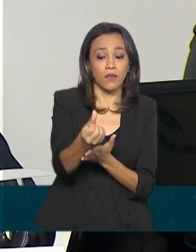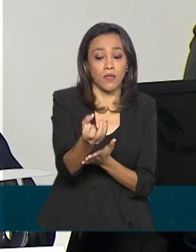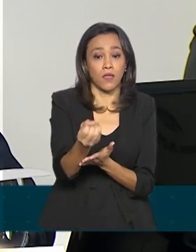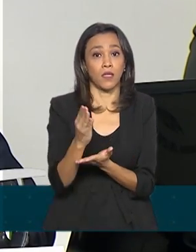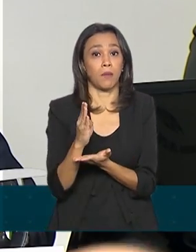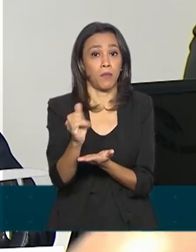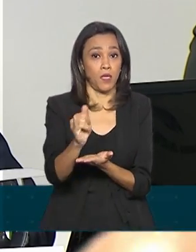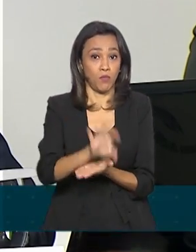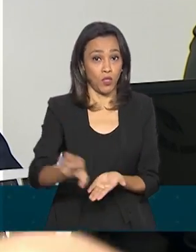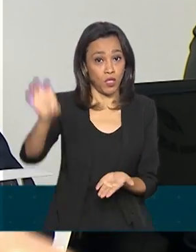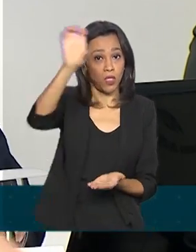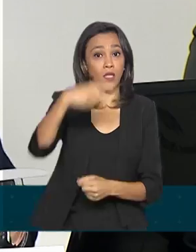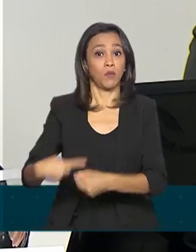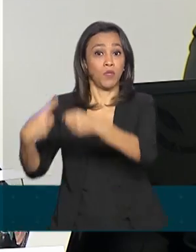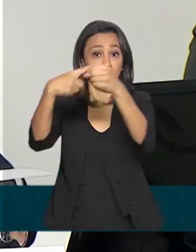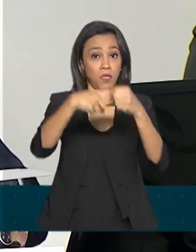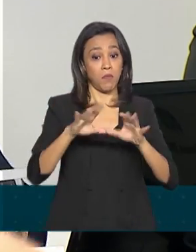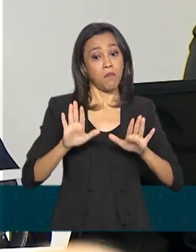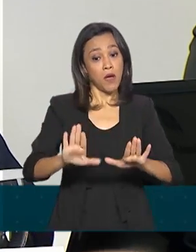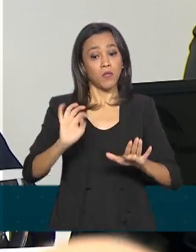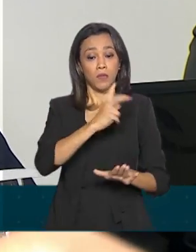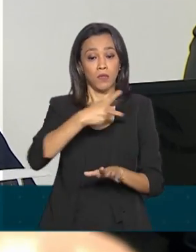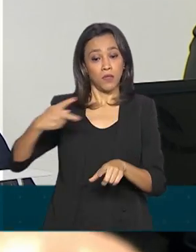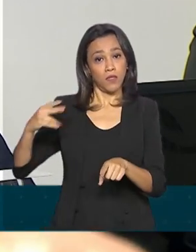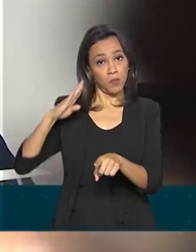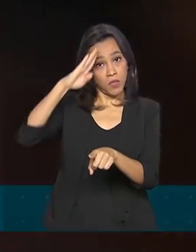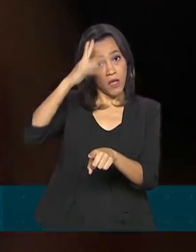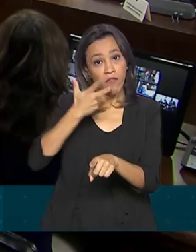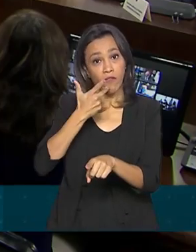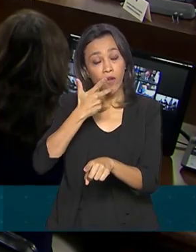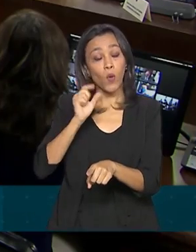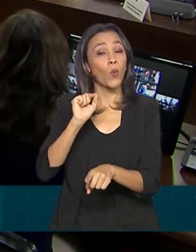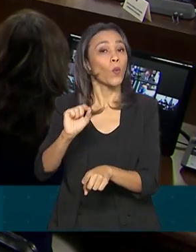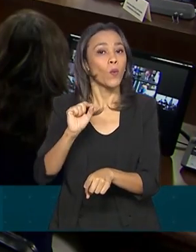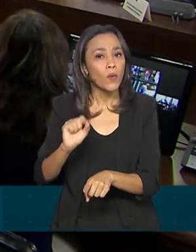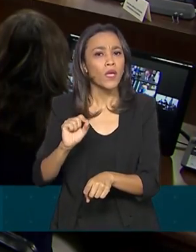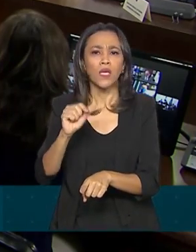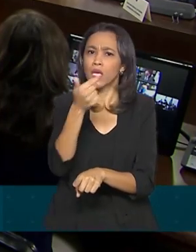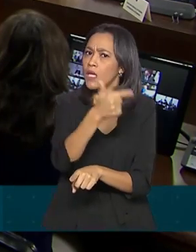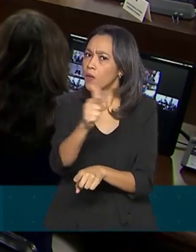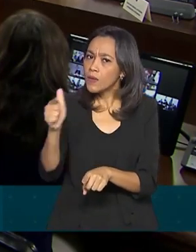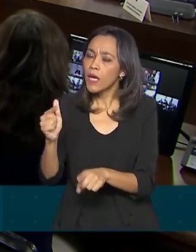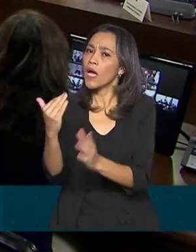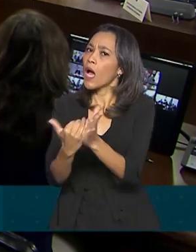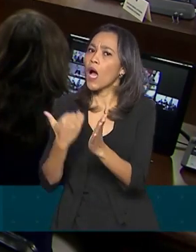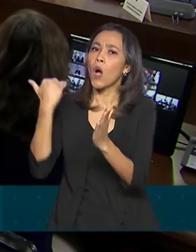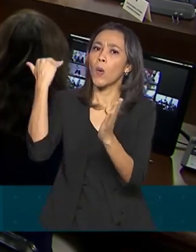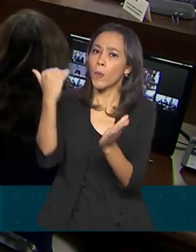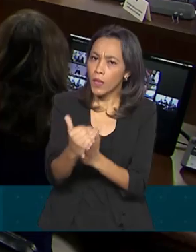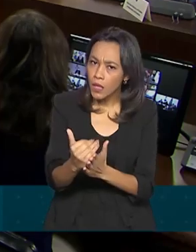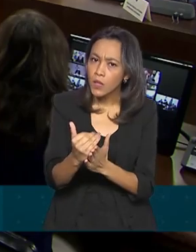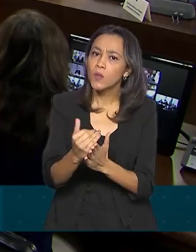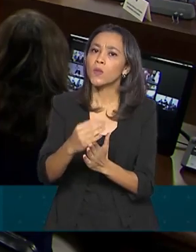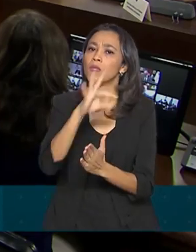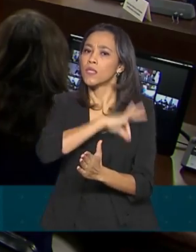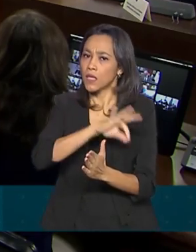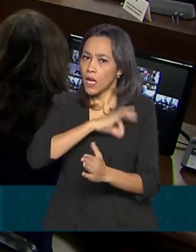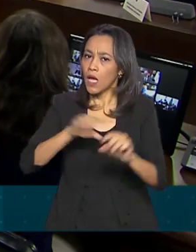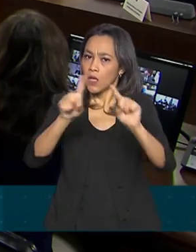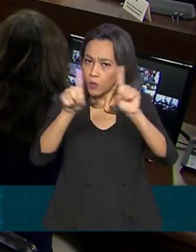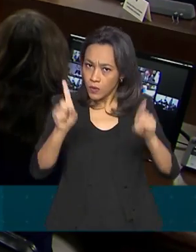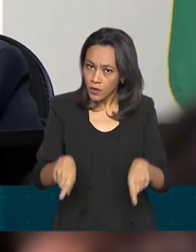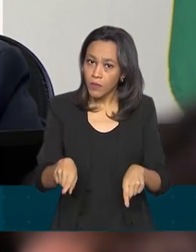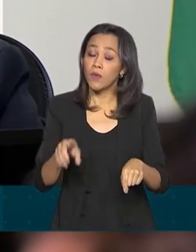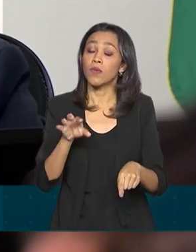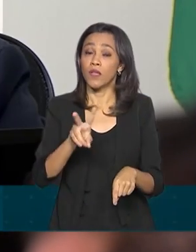presidente Jair Bolsonaro destacou a necessidade de contrapartida, que não haja reajuste dos servidores e sinalizou que